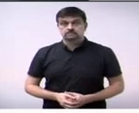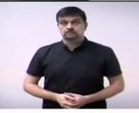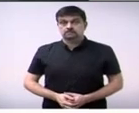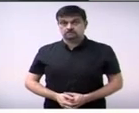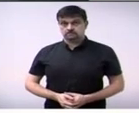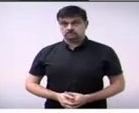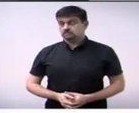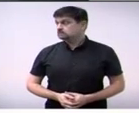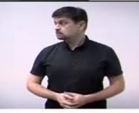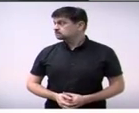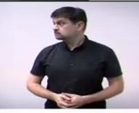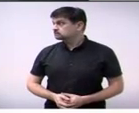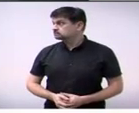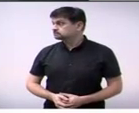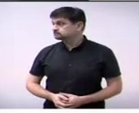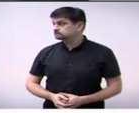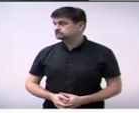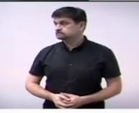Favorável.